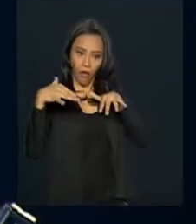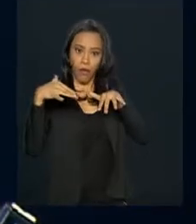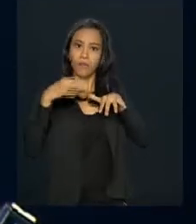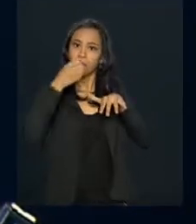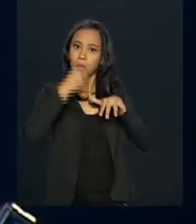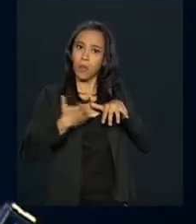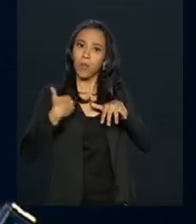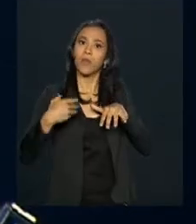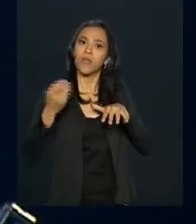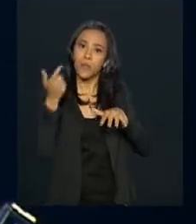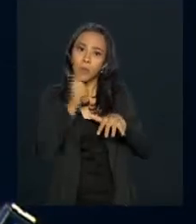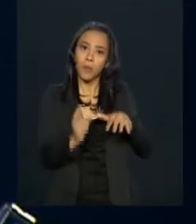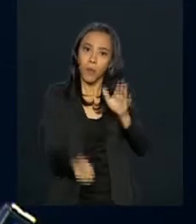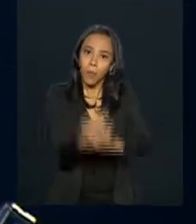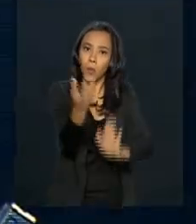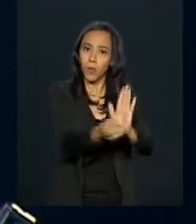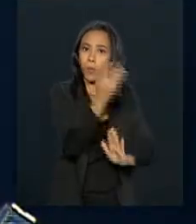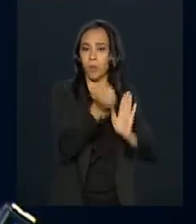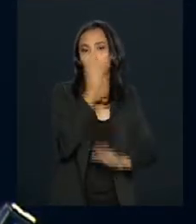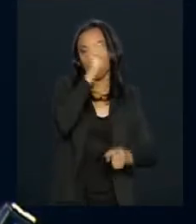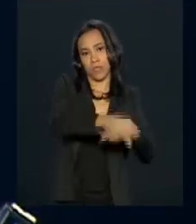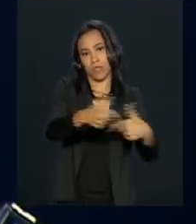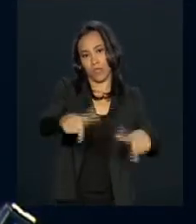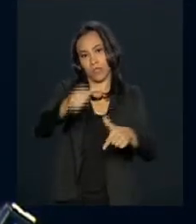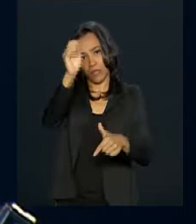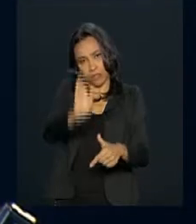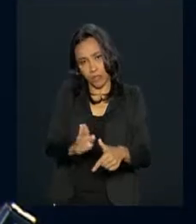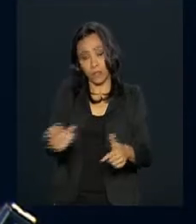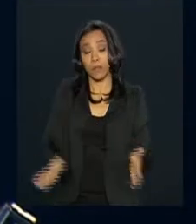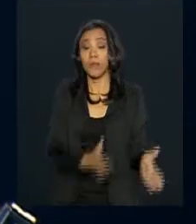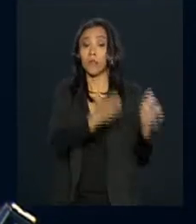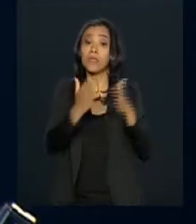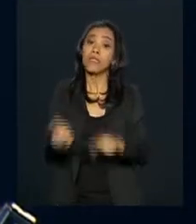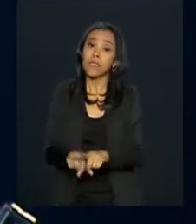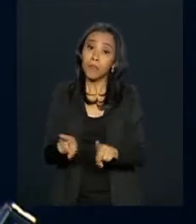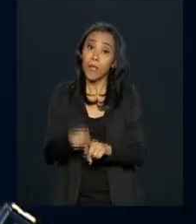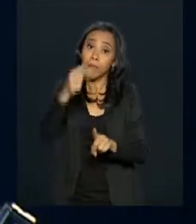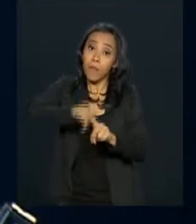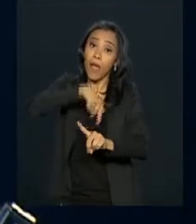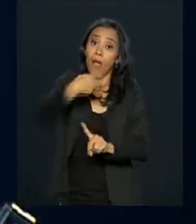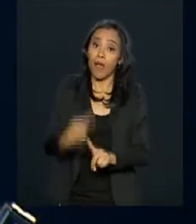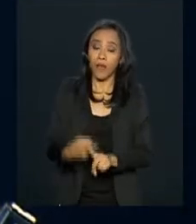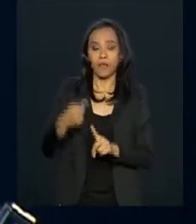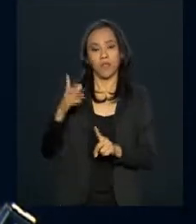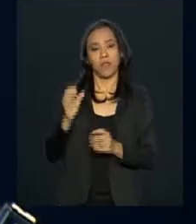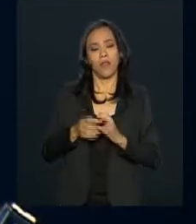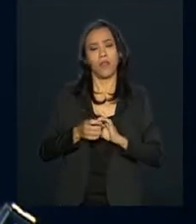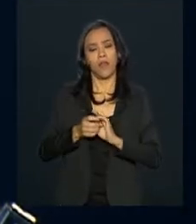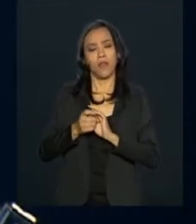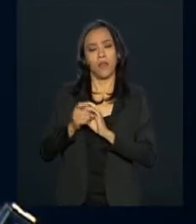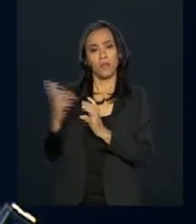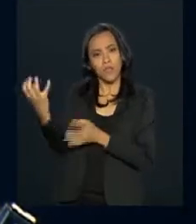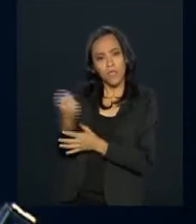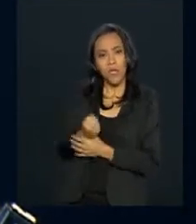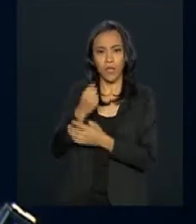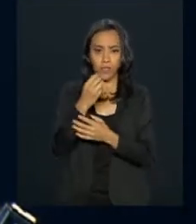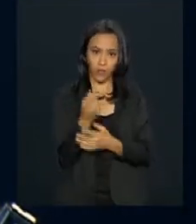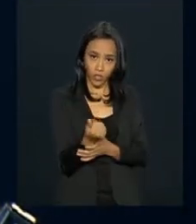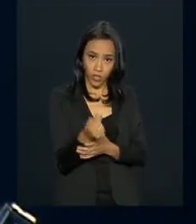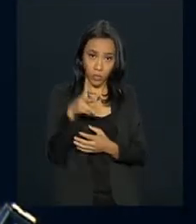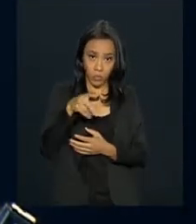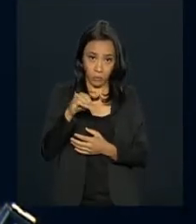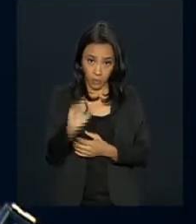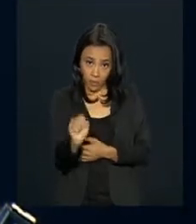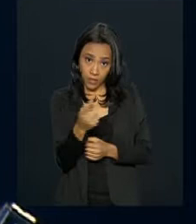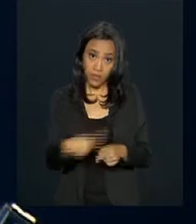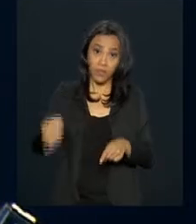empregos em nosso país. Somando-se ainda a liberação do FGTS e do PIS aos trabalhadores,